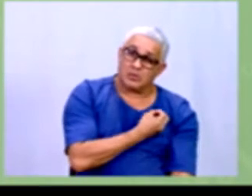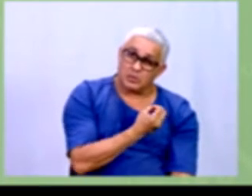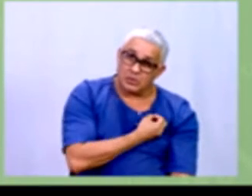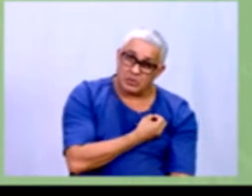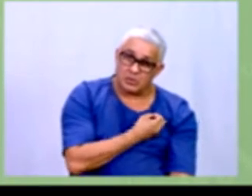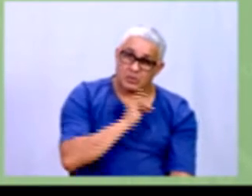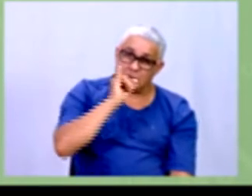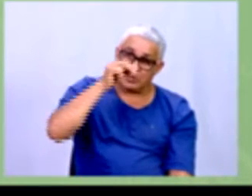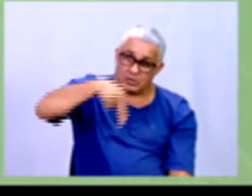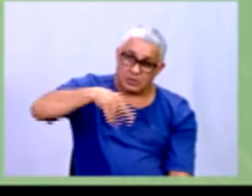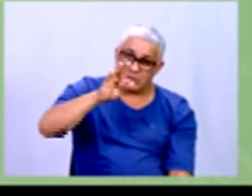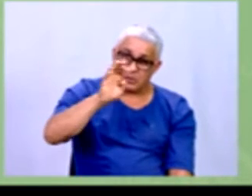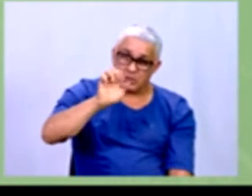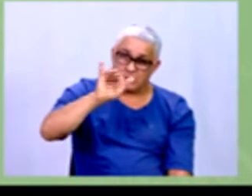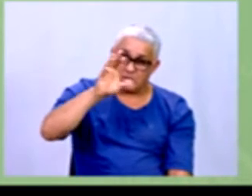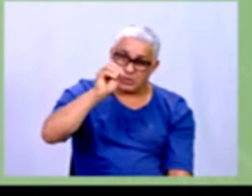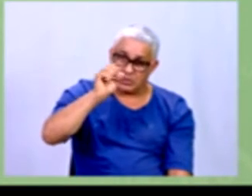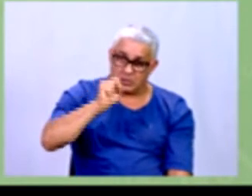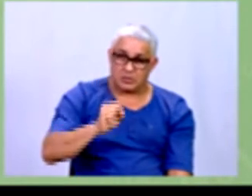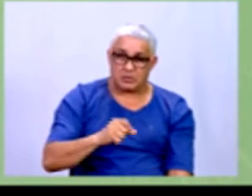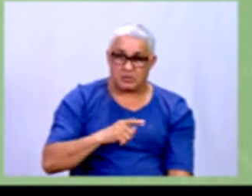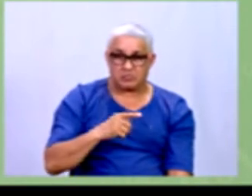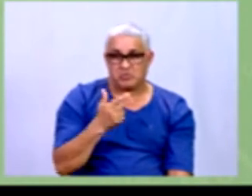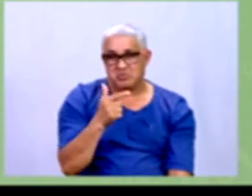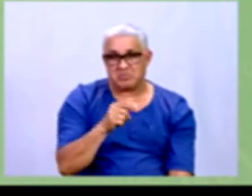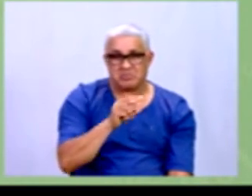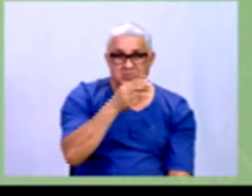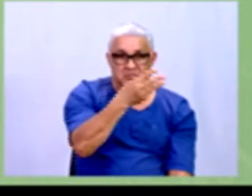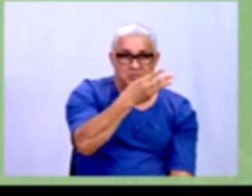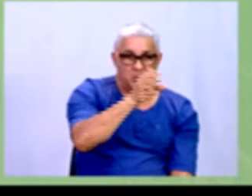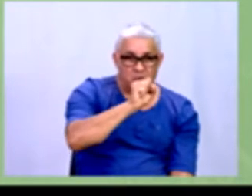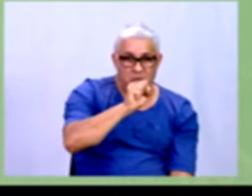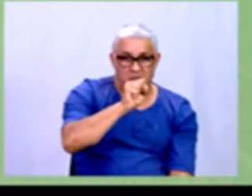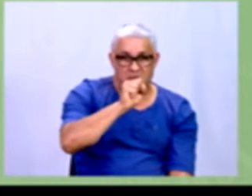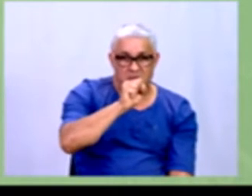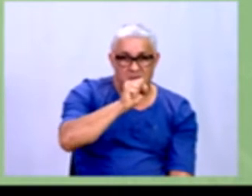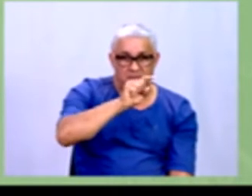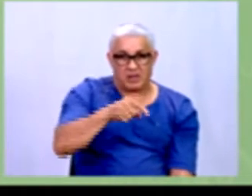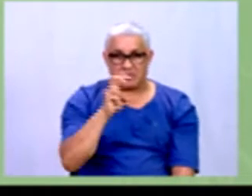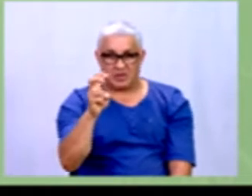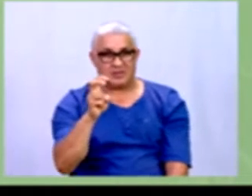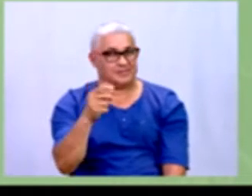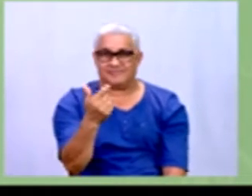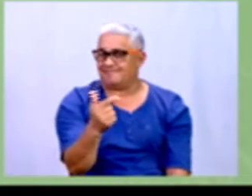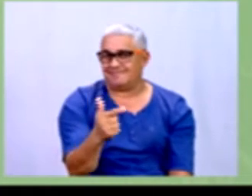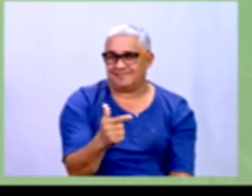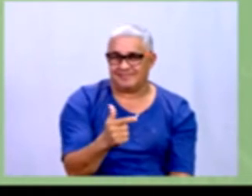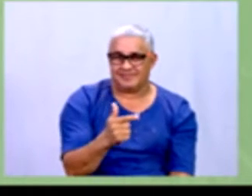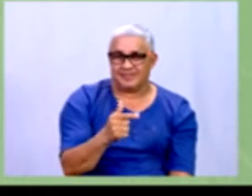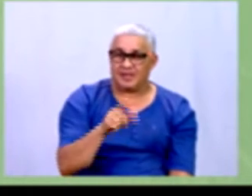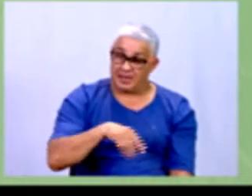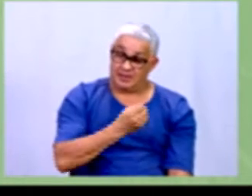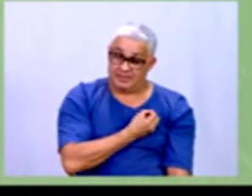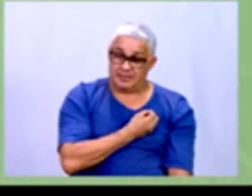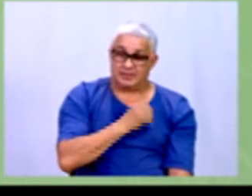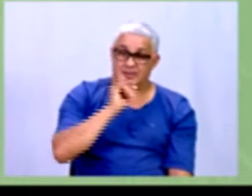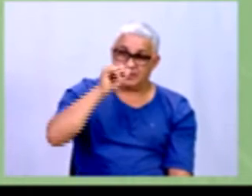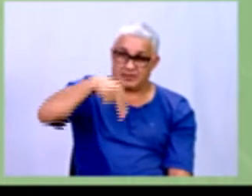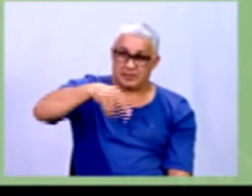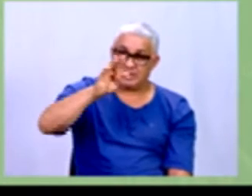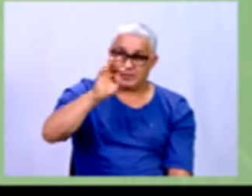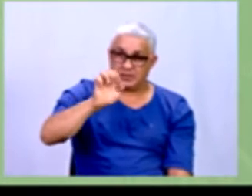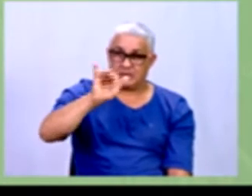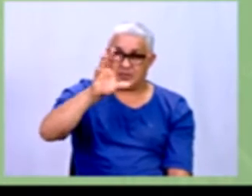inteiros. Eu não tenho 38 alunos e meio na sala, né? Então, eles são números inteiros. Quando é número